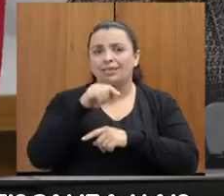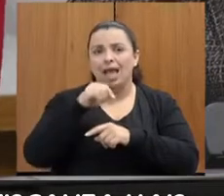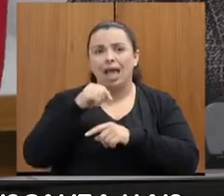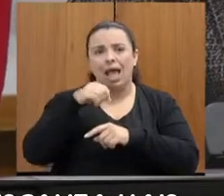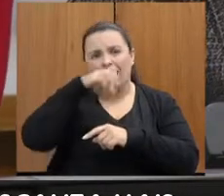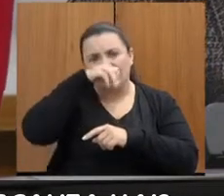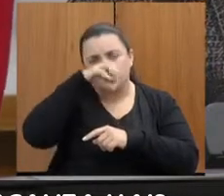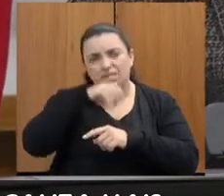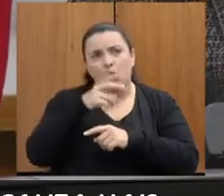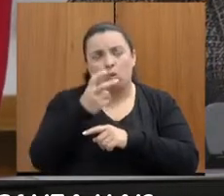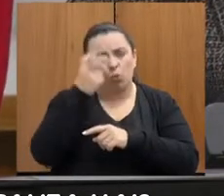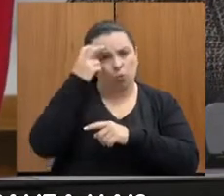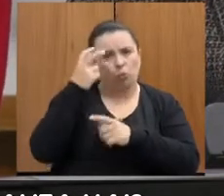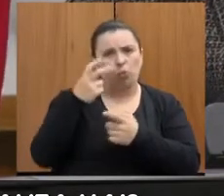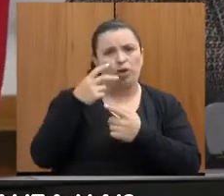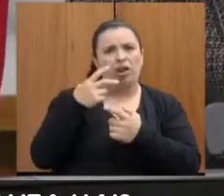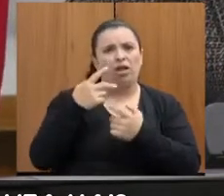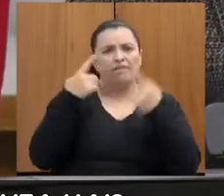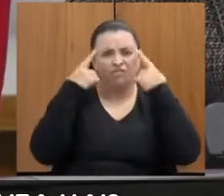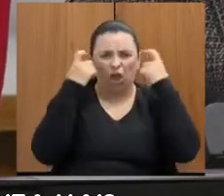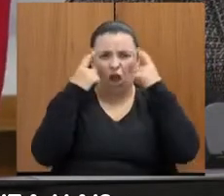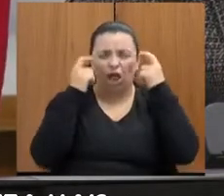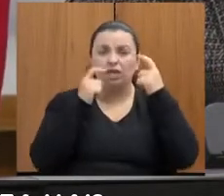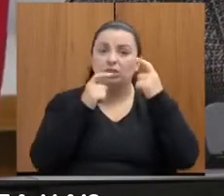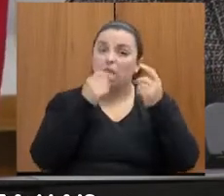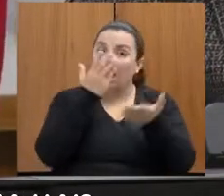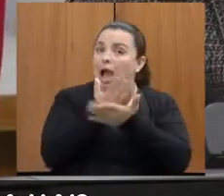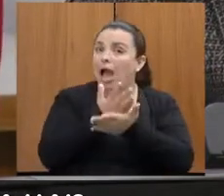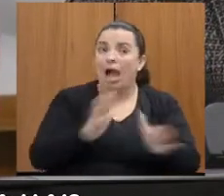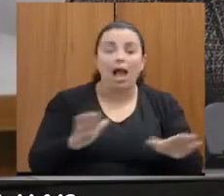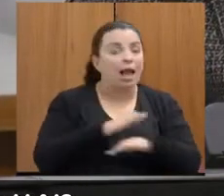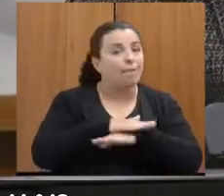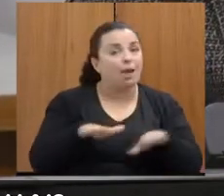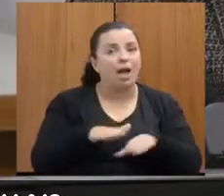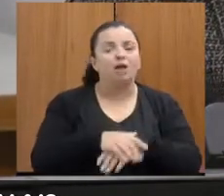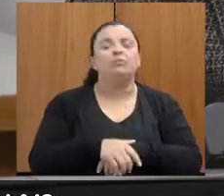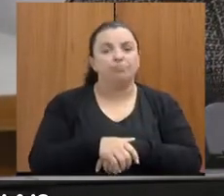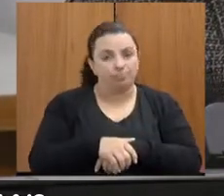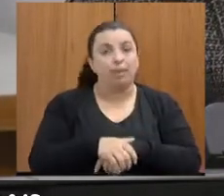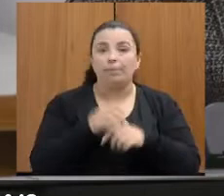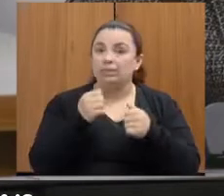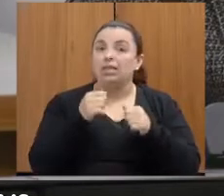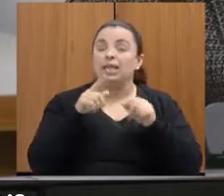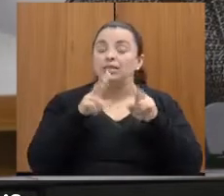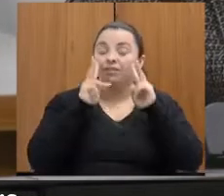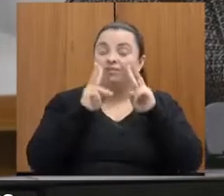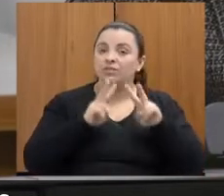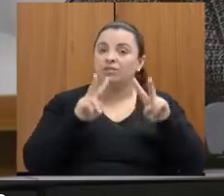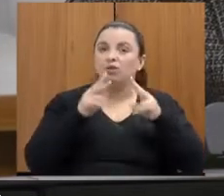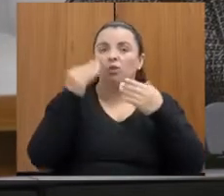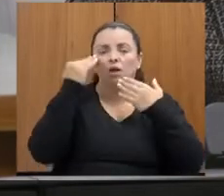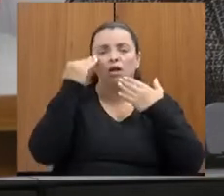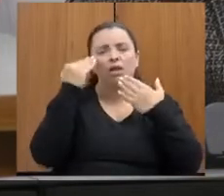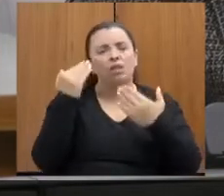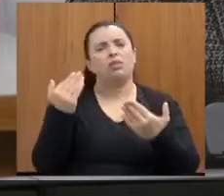cultura mesmo violenta que a gente tem, eu acho que também tem que ter essa visão. Então, agradeço muito pelo